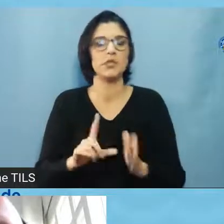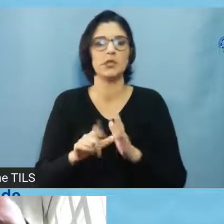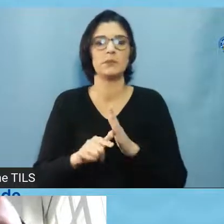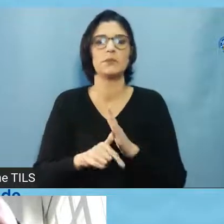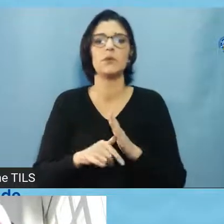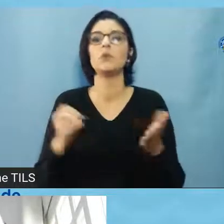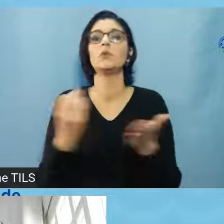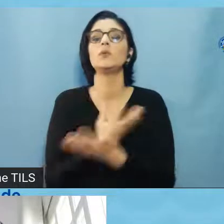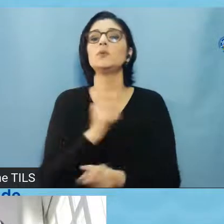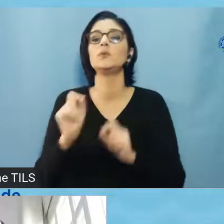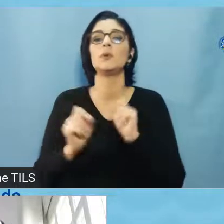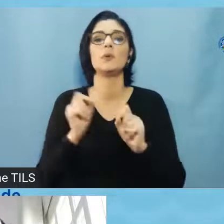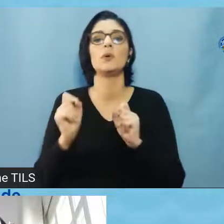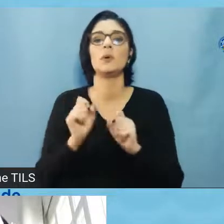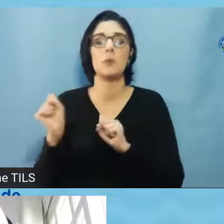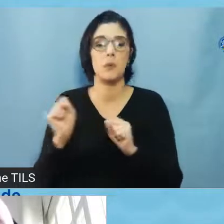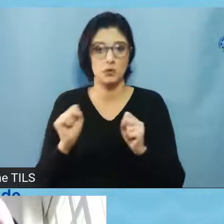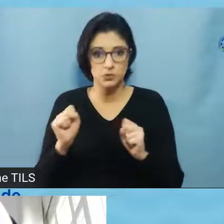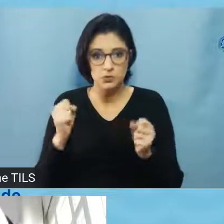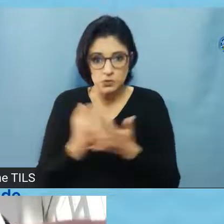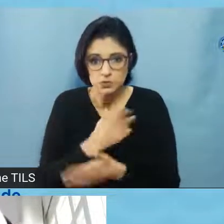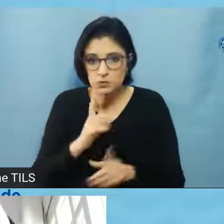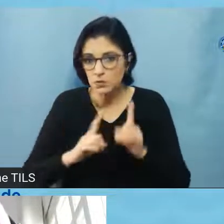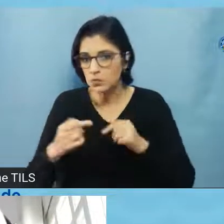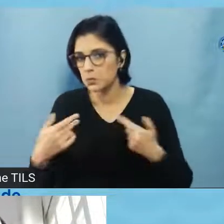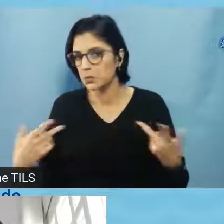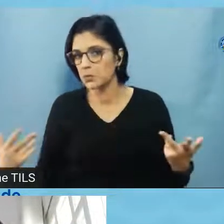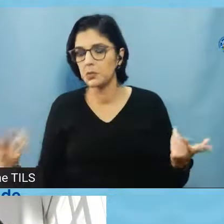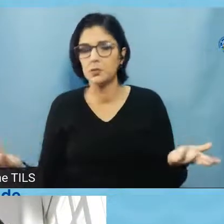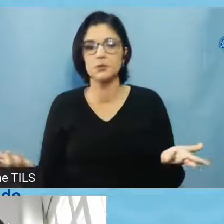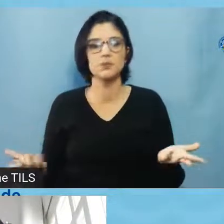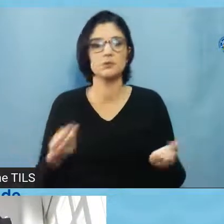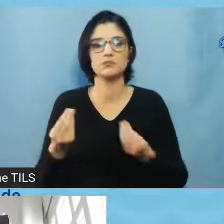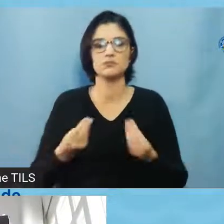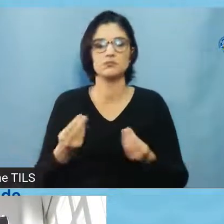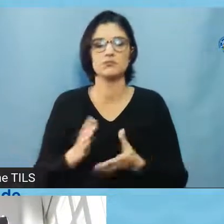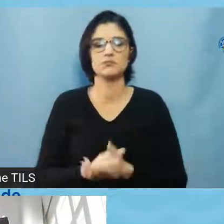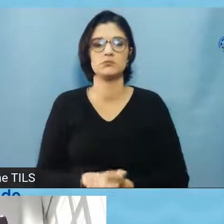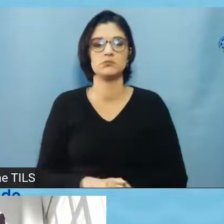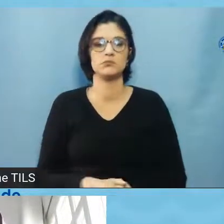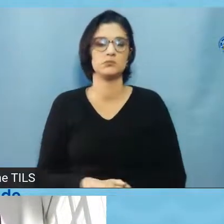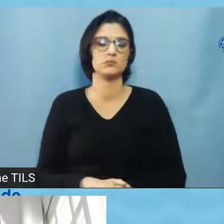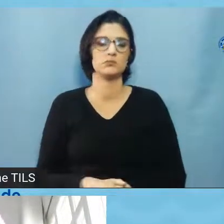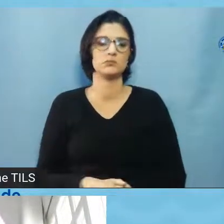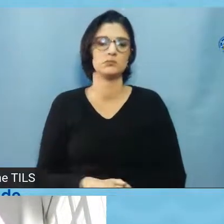projeto que não... que foi concluído e não foi enviado ao CEP, se tem alguma sanção.